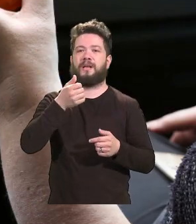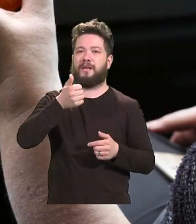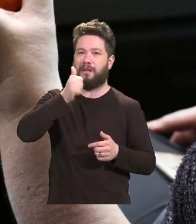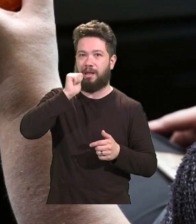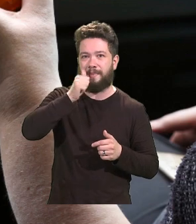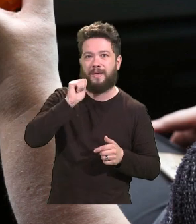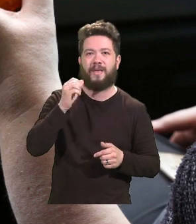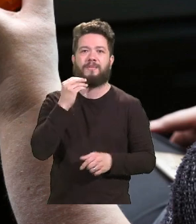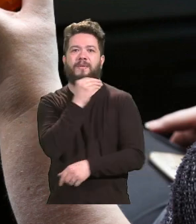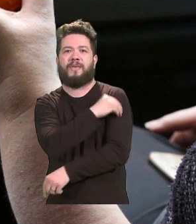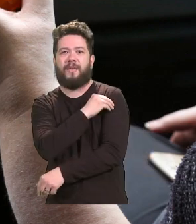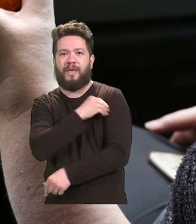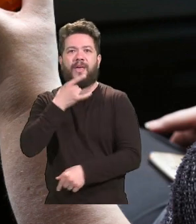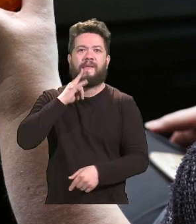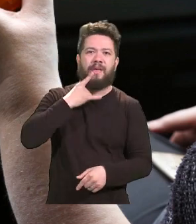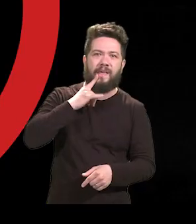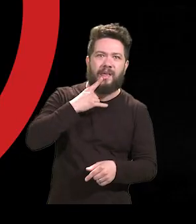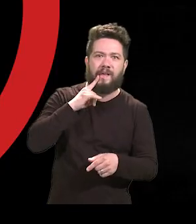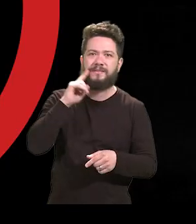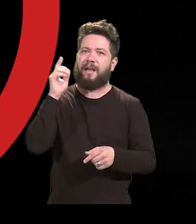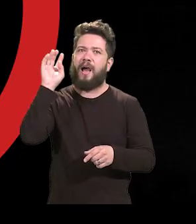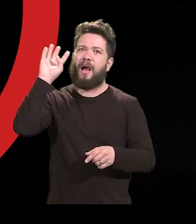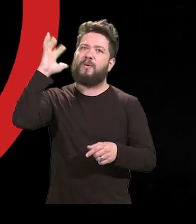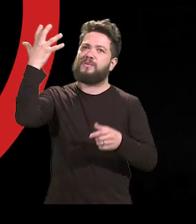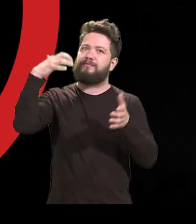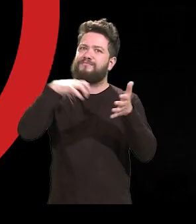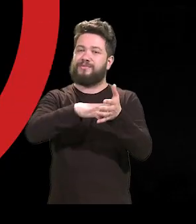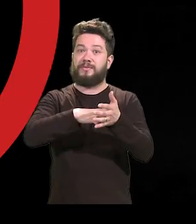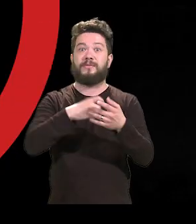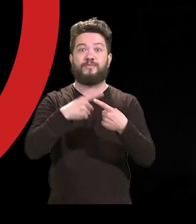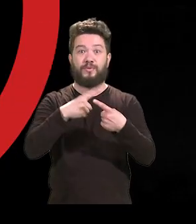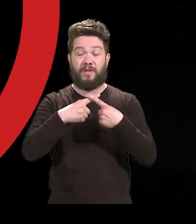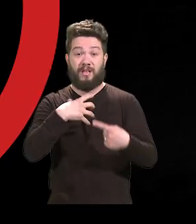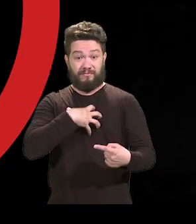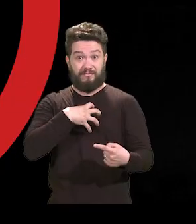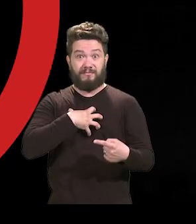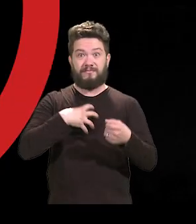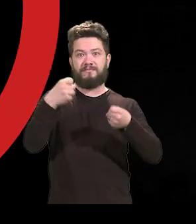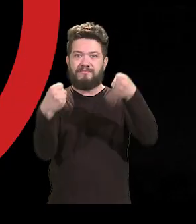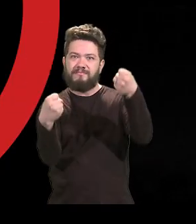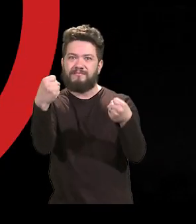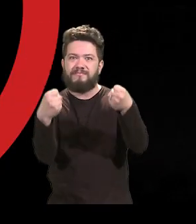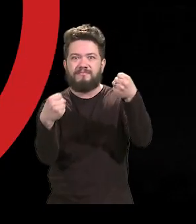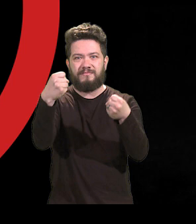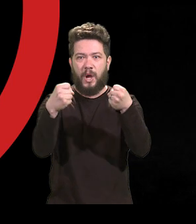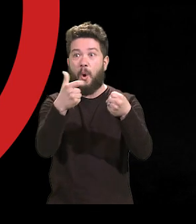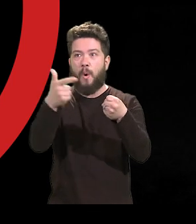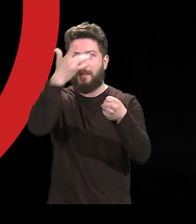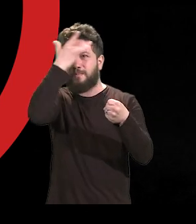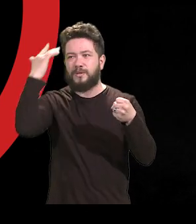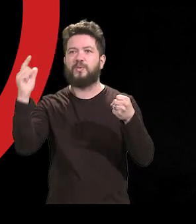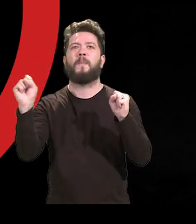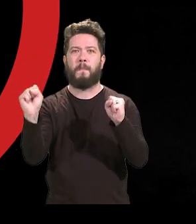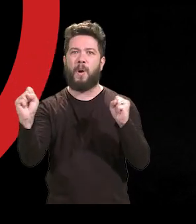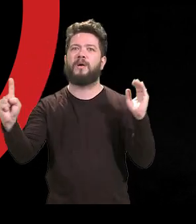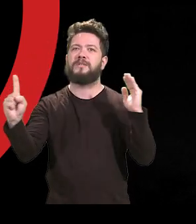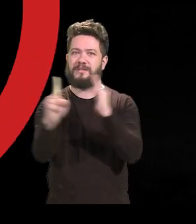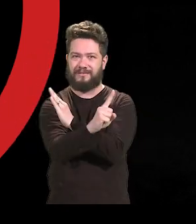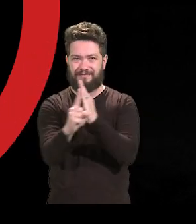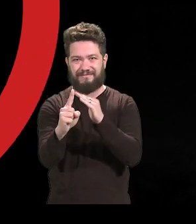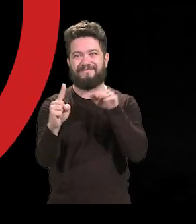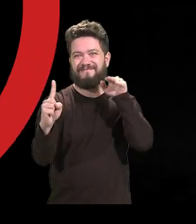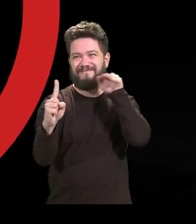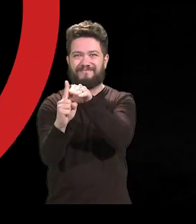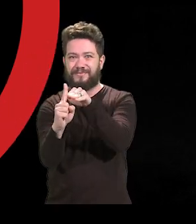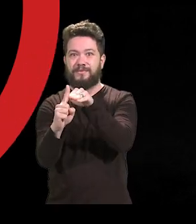é um dos principais fatores. O comportamento de dirigir sob o efeito de álcool coloca também a vida de outras pessoas em